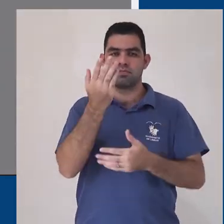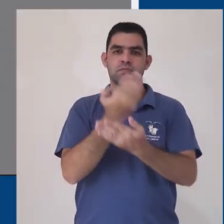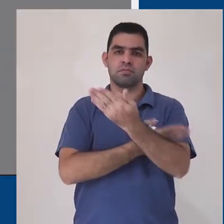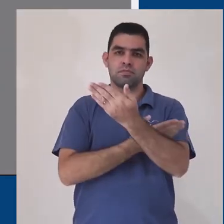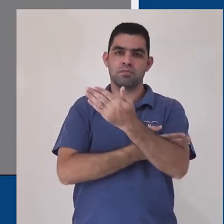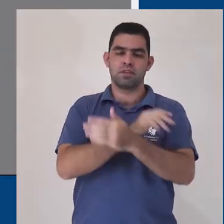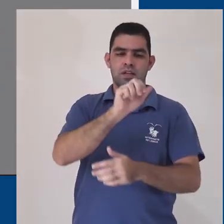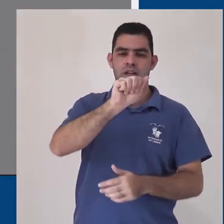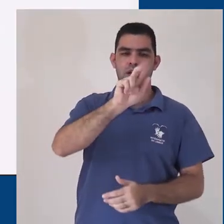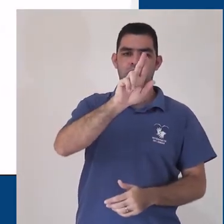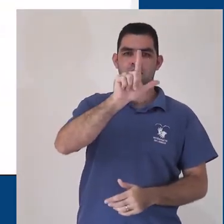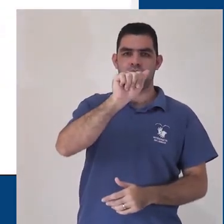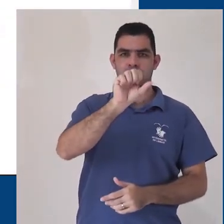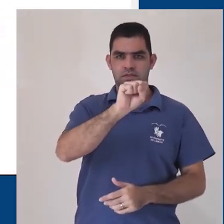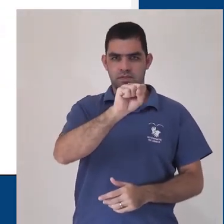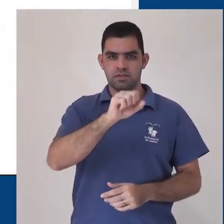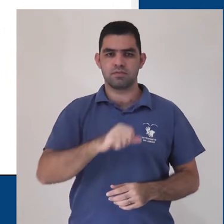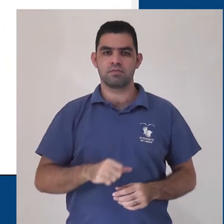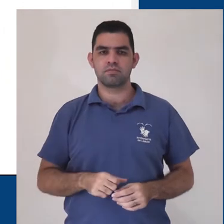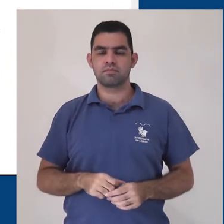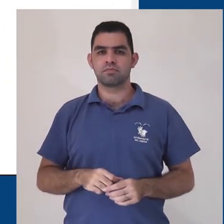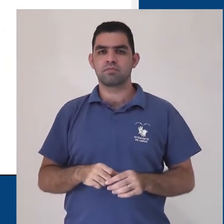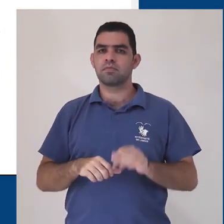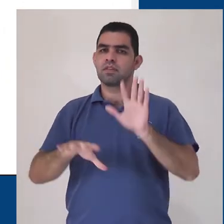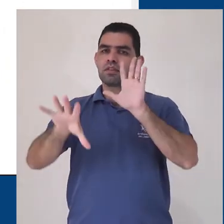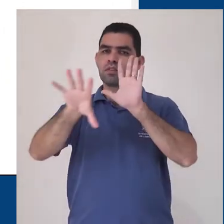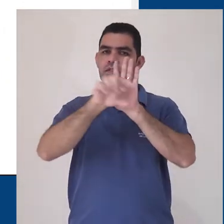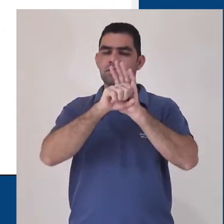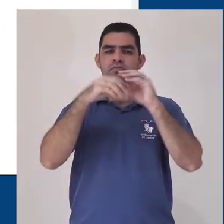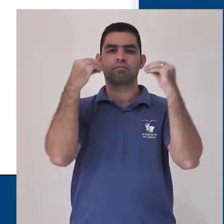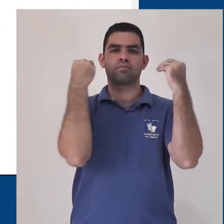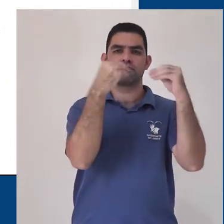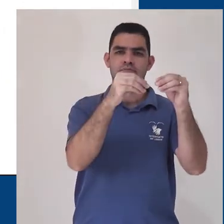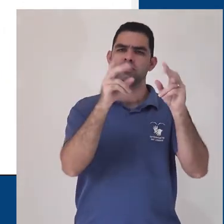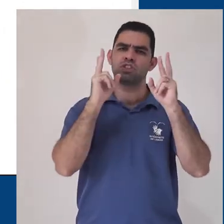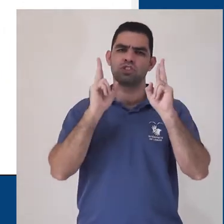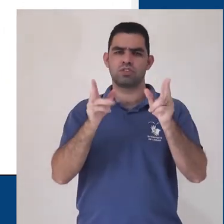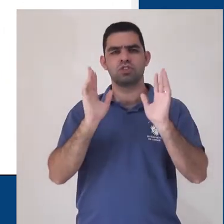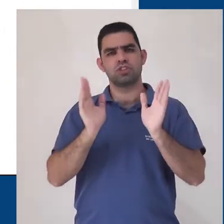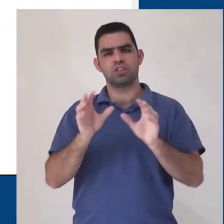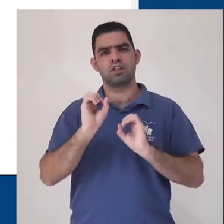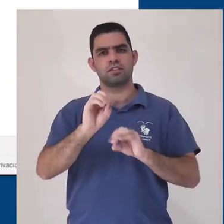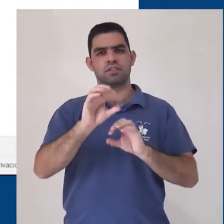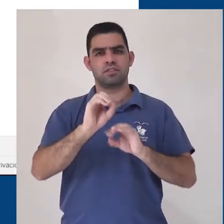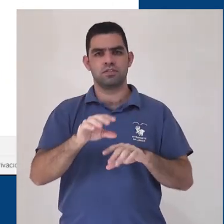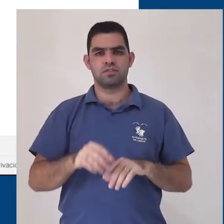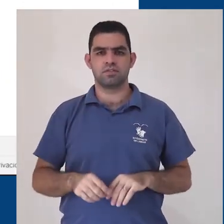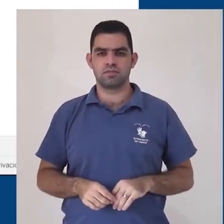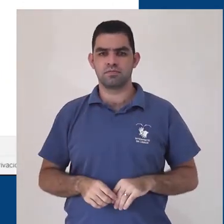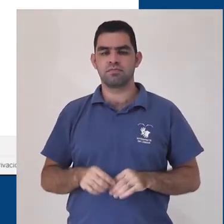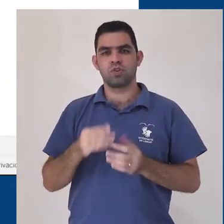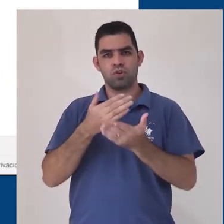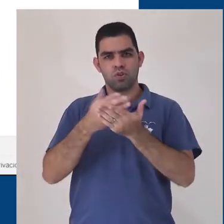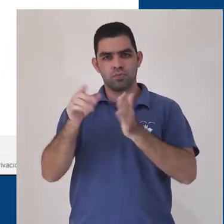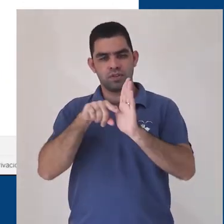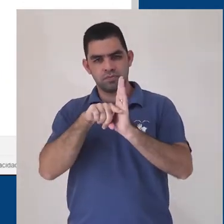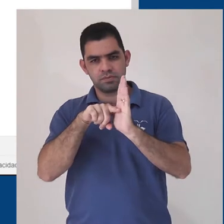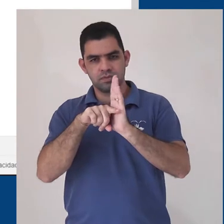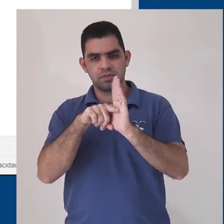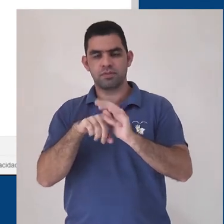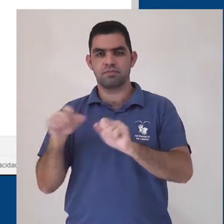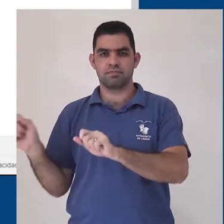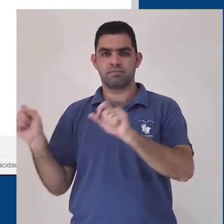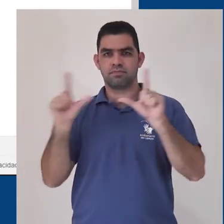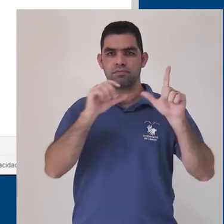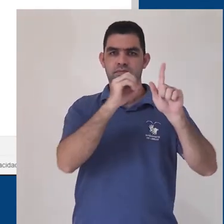chamada aulas. Para inserir a primeira imagem, o processo é o mesmo que fizemos agora há pouco. Clicamos no botão começar pesquisa,